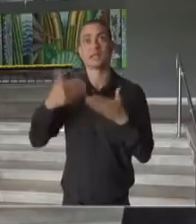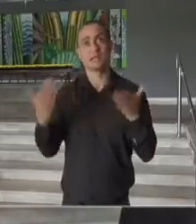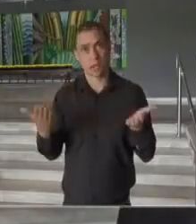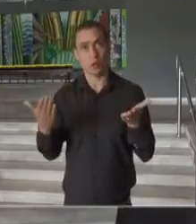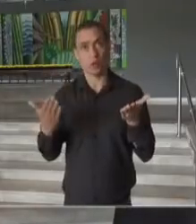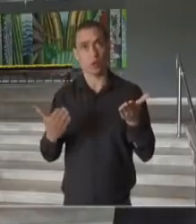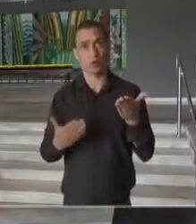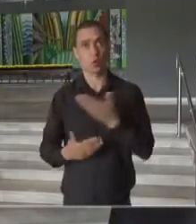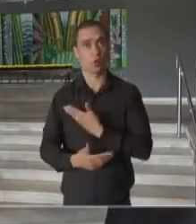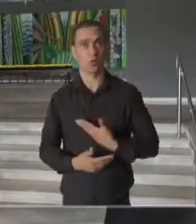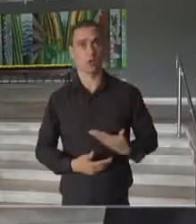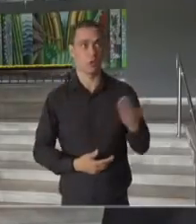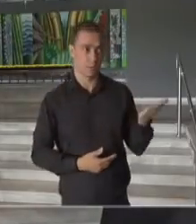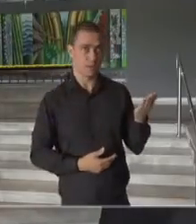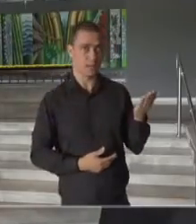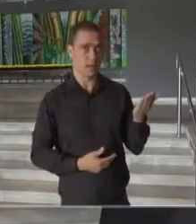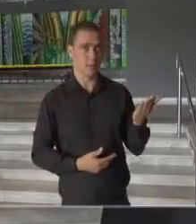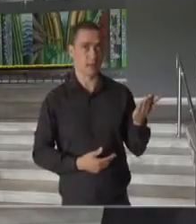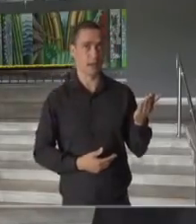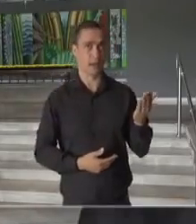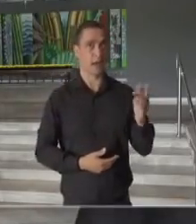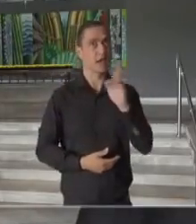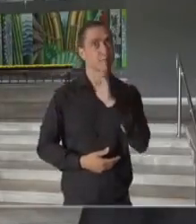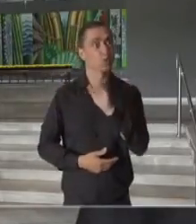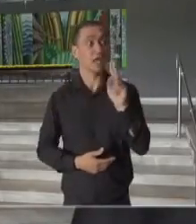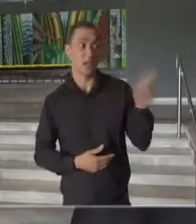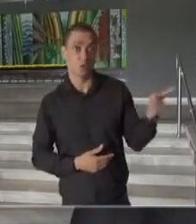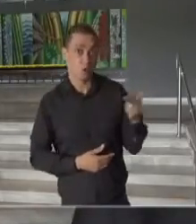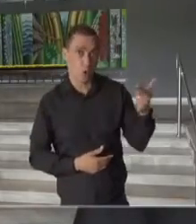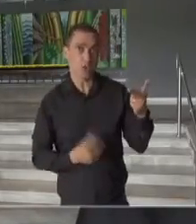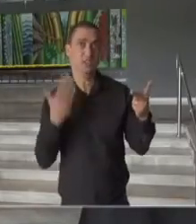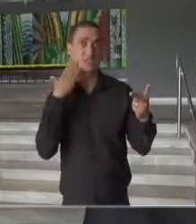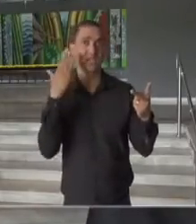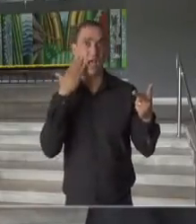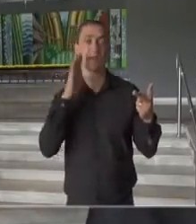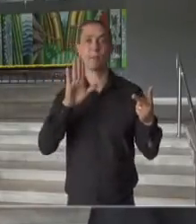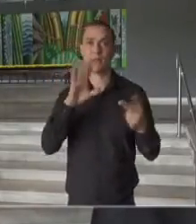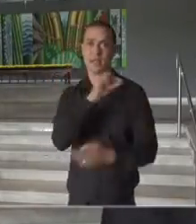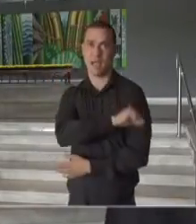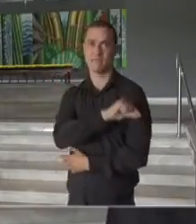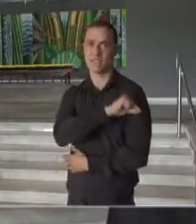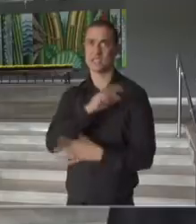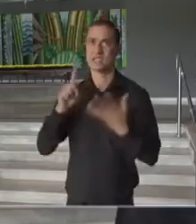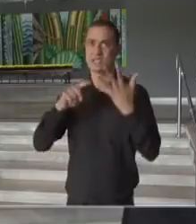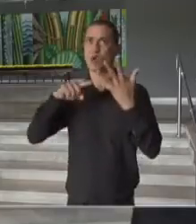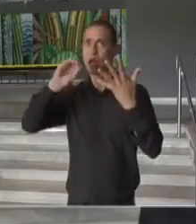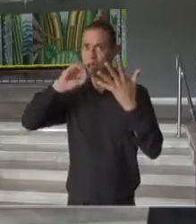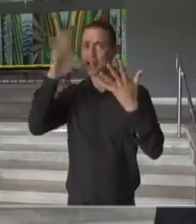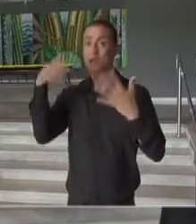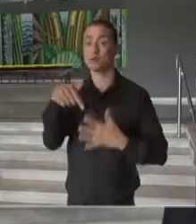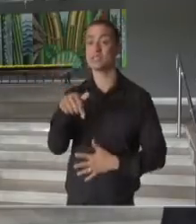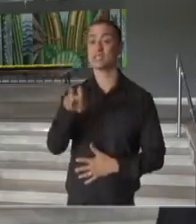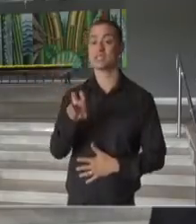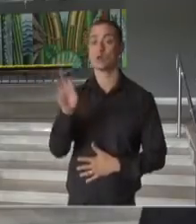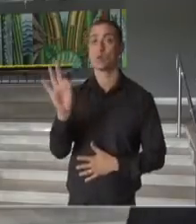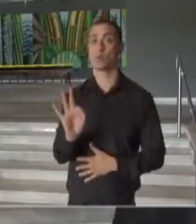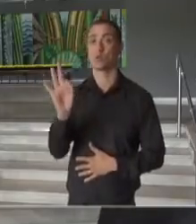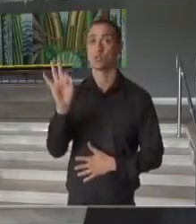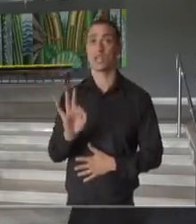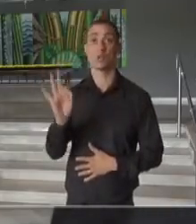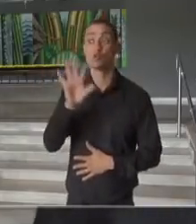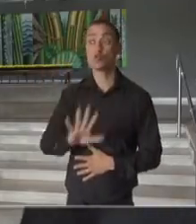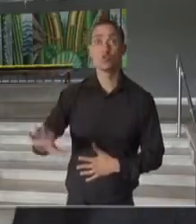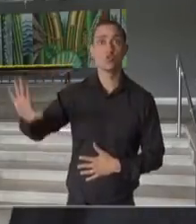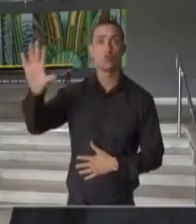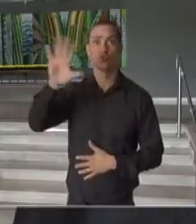o governador deve passar então essa fala para que eles possam mas a vacinação é muito clara 75% de toda a